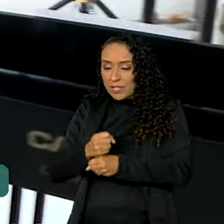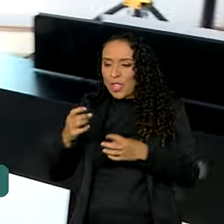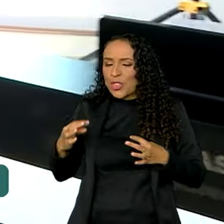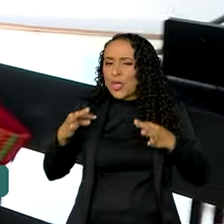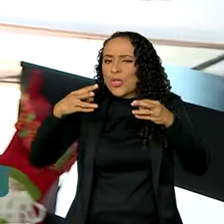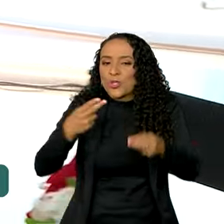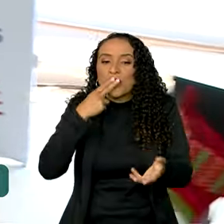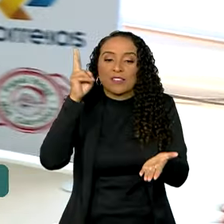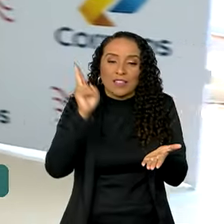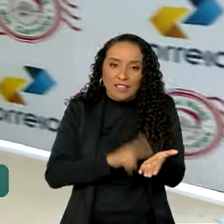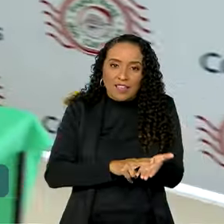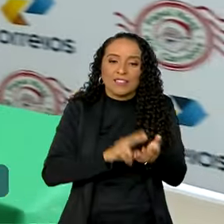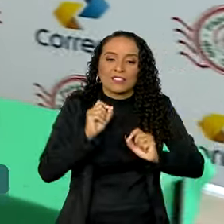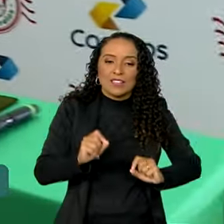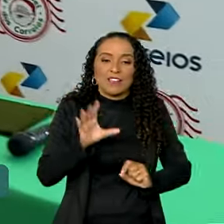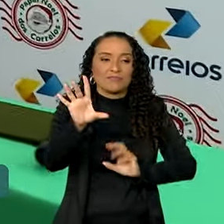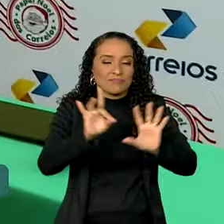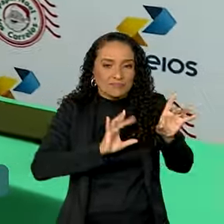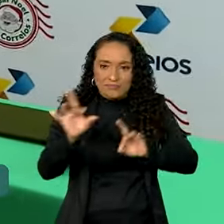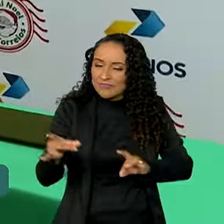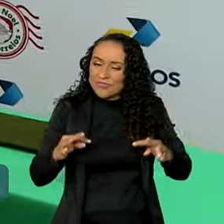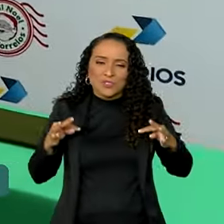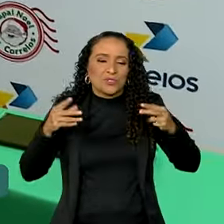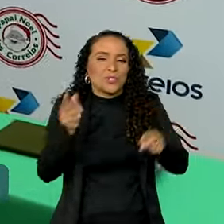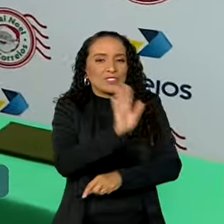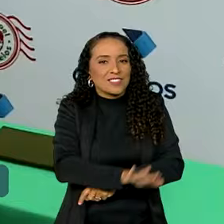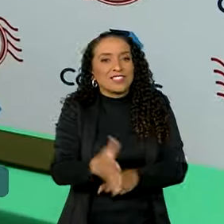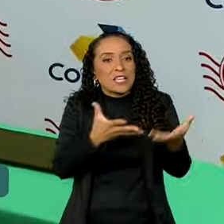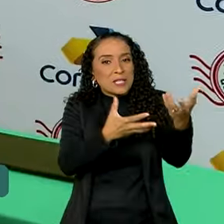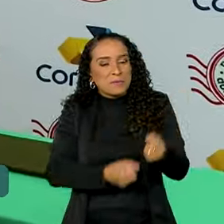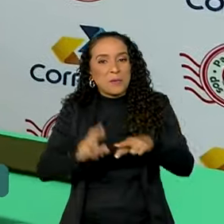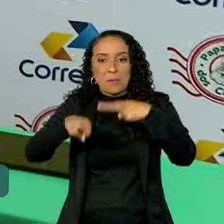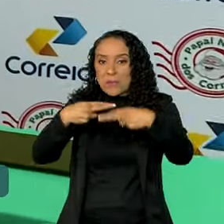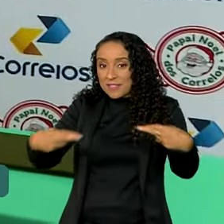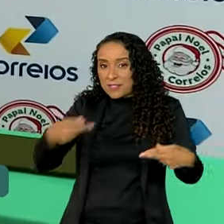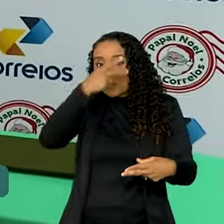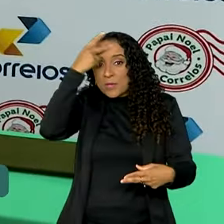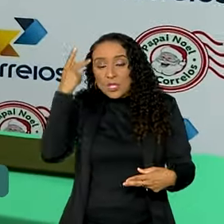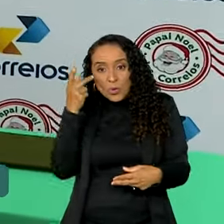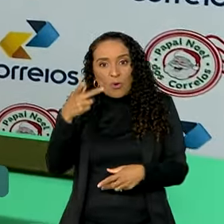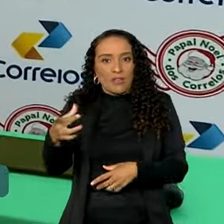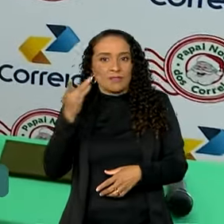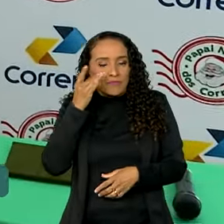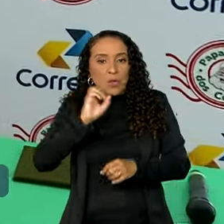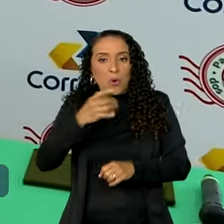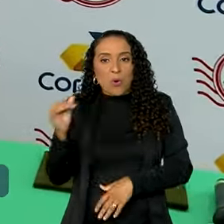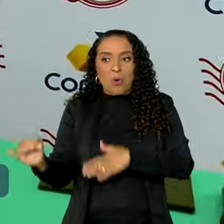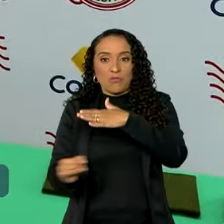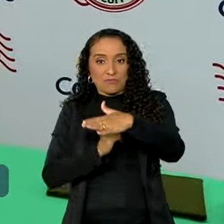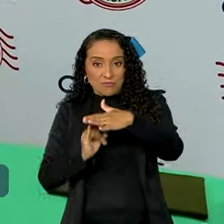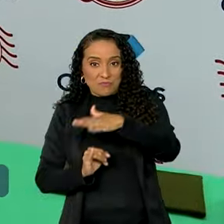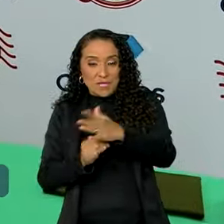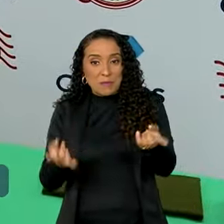todas as cartinhas foram selecionadas. Todas as crianças receberam presentes de pessoas físicas ou de instituições